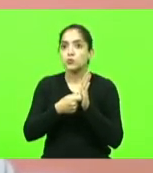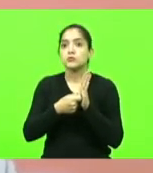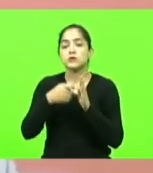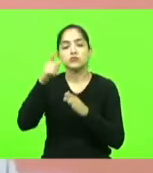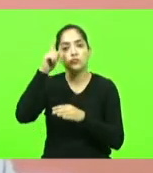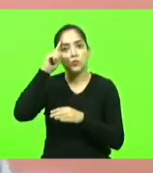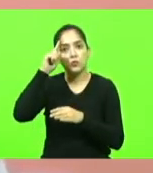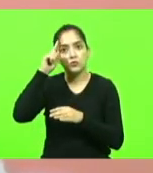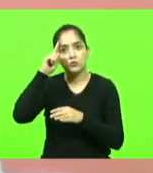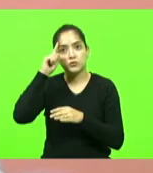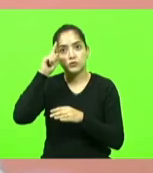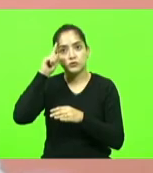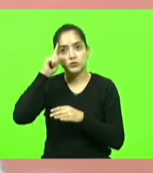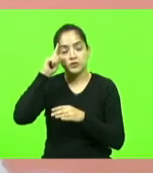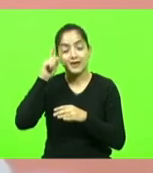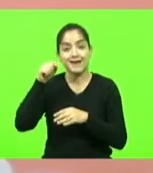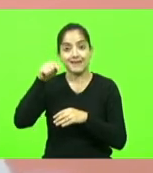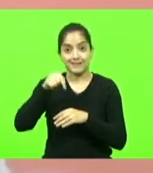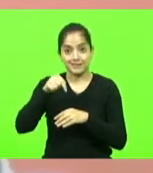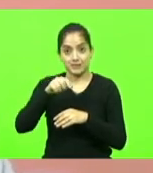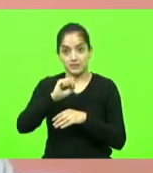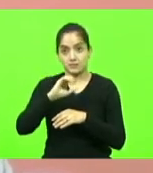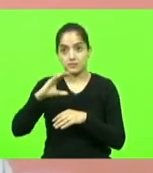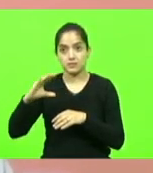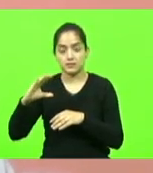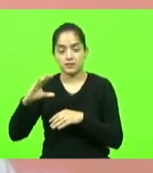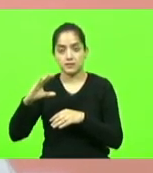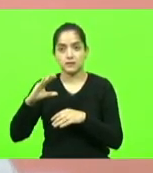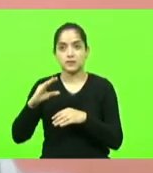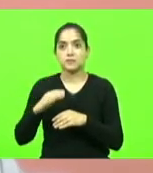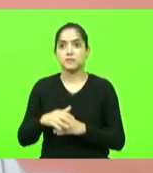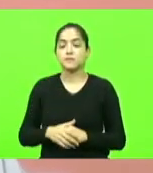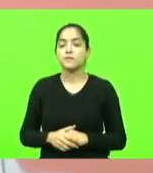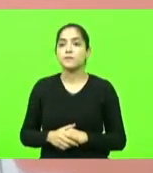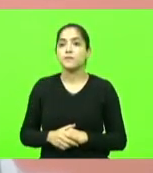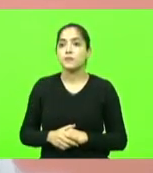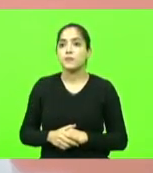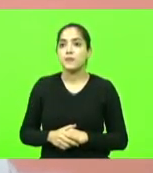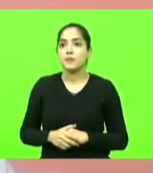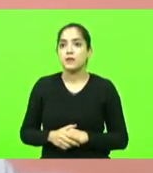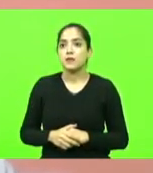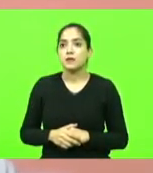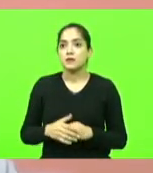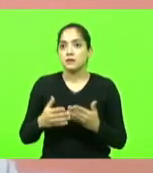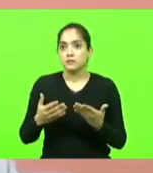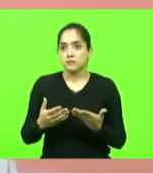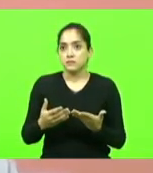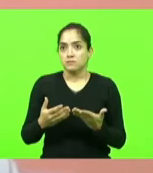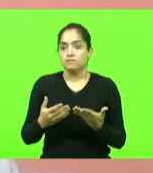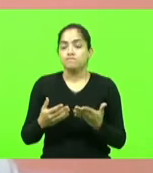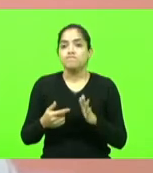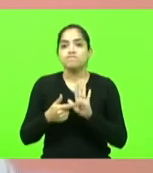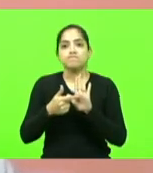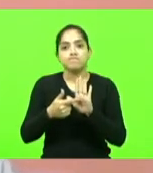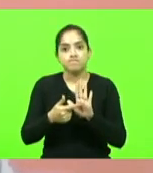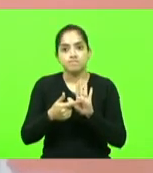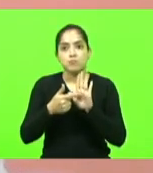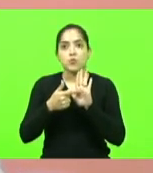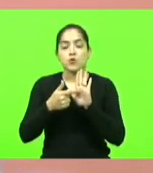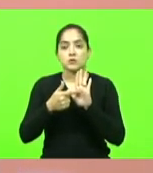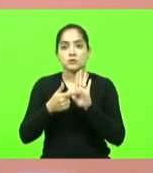em Santa Catarina não para de produzir números impressionantes